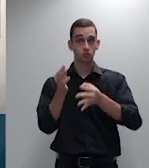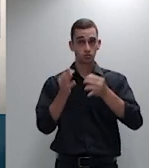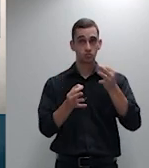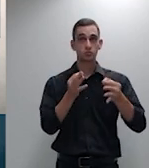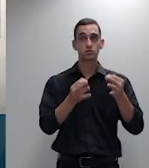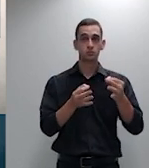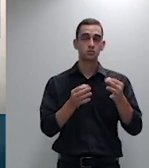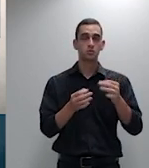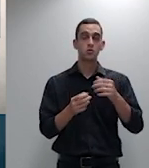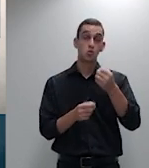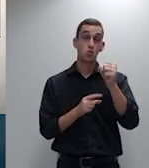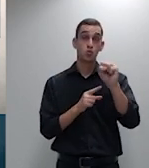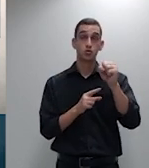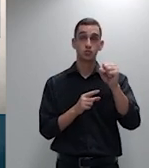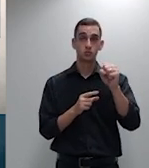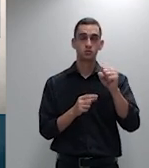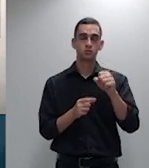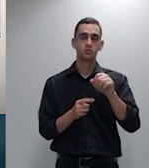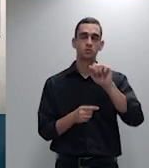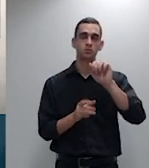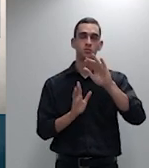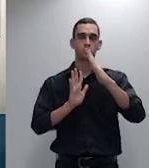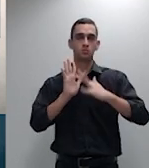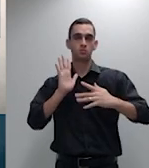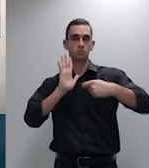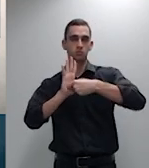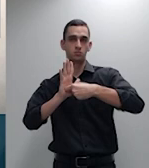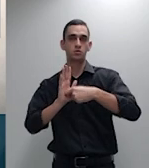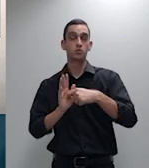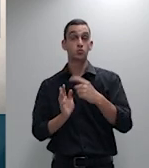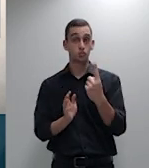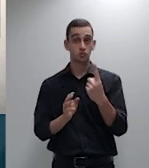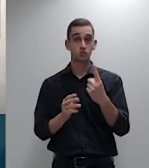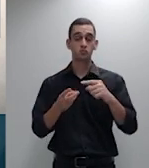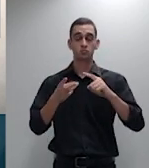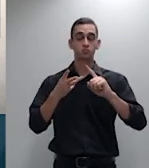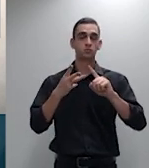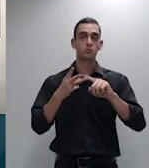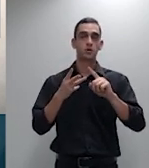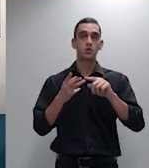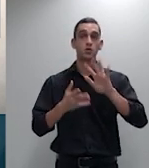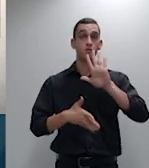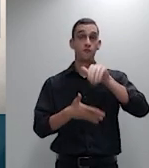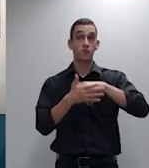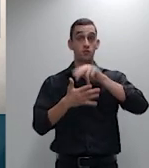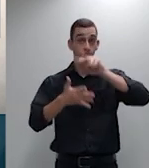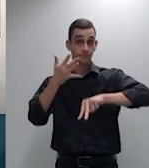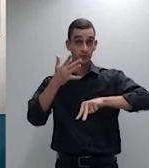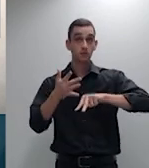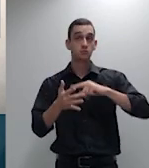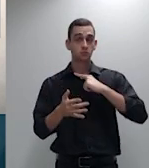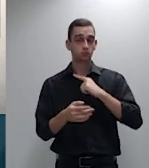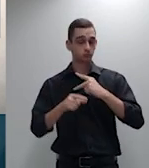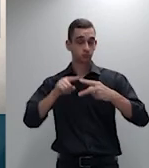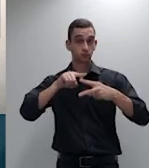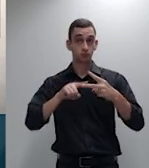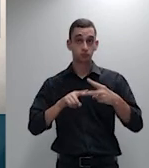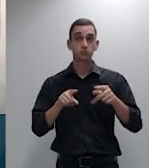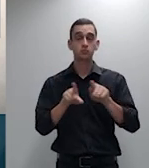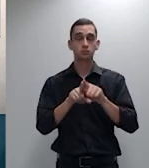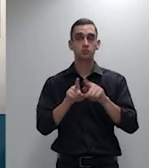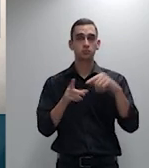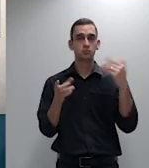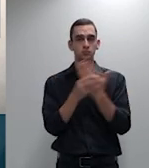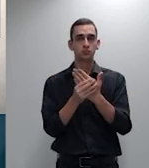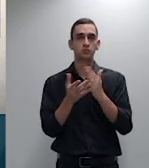processo, restituídos dois votos vista após suspensão, adiado o julgamento dos demais feitos.